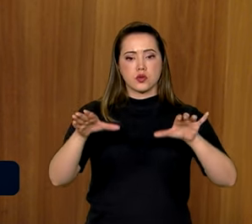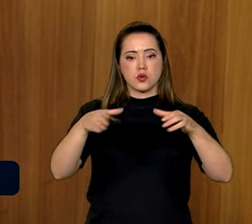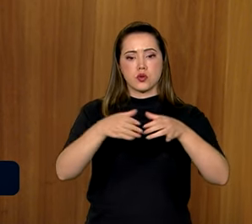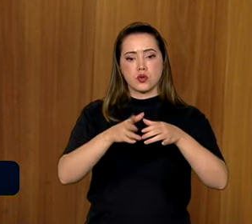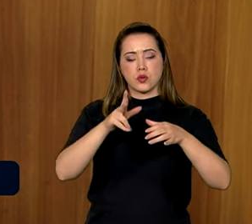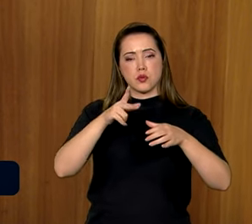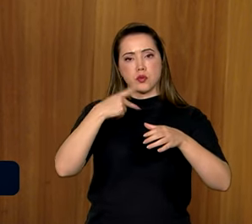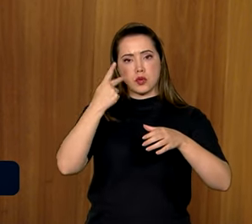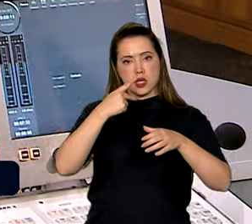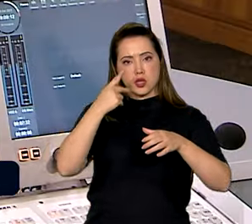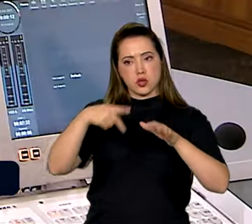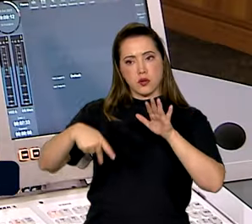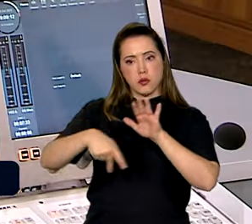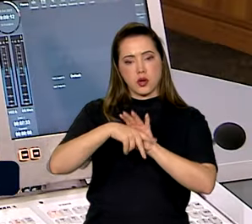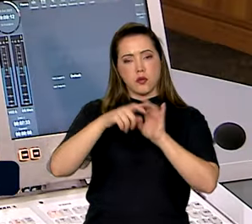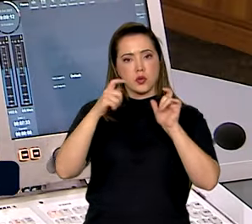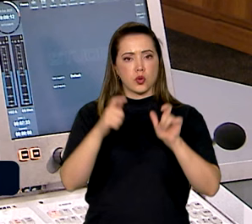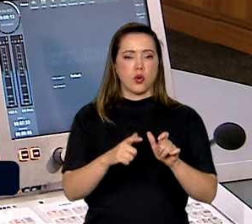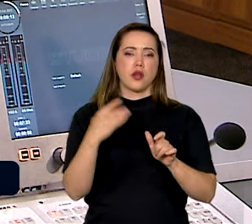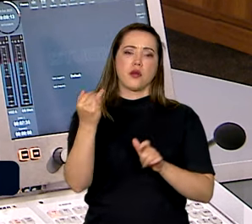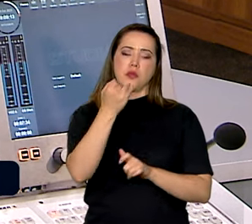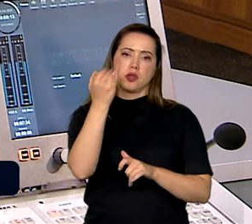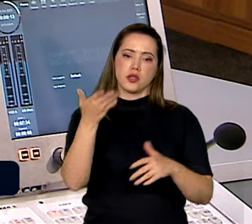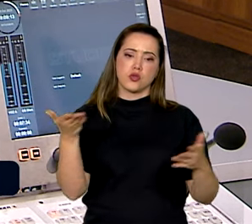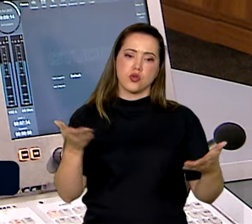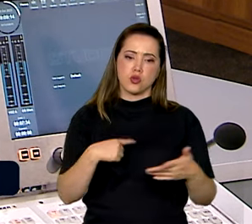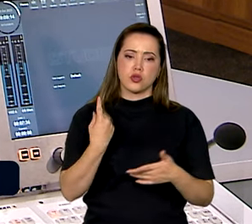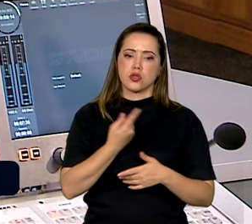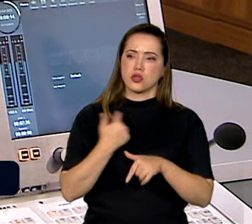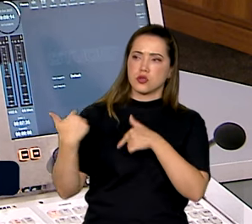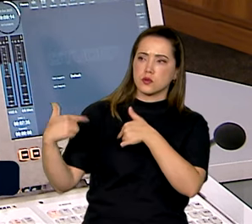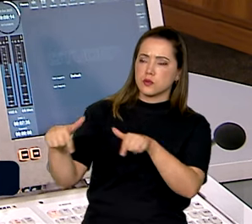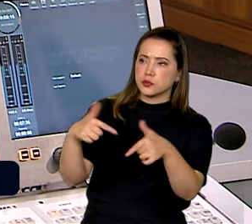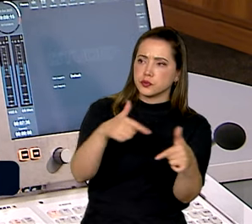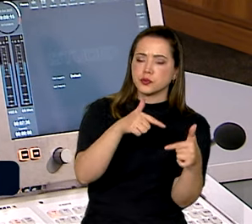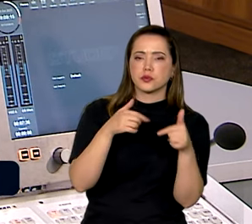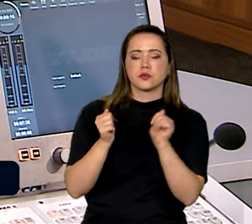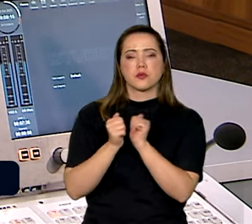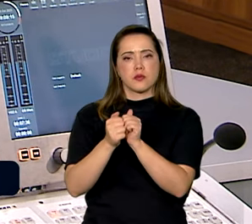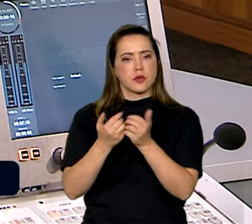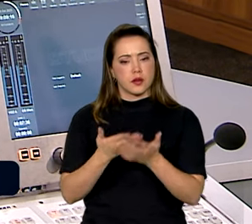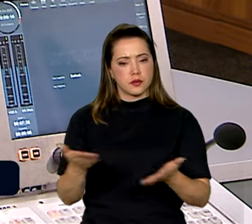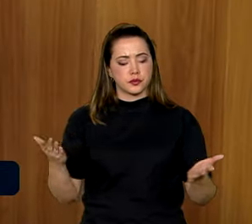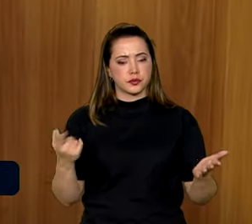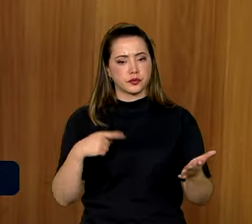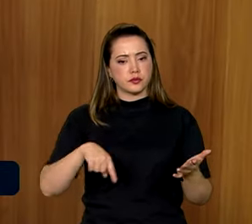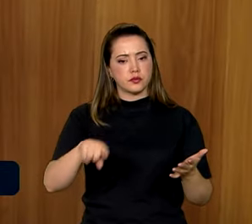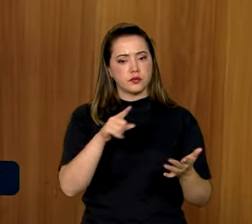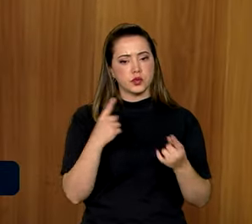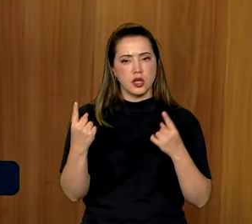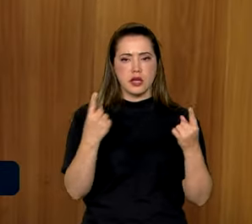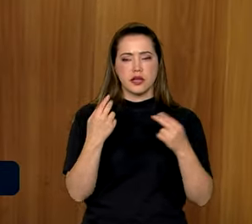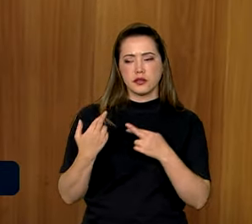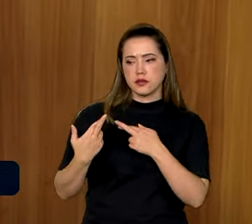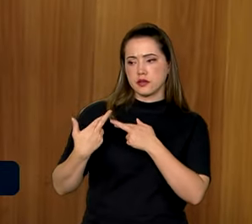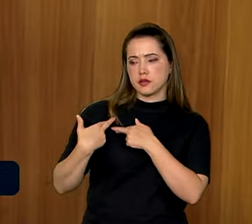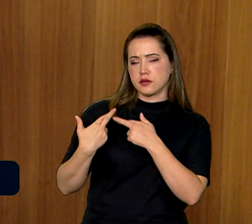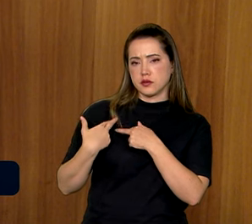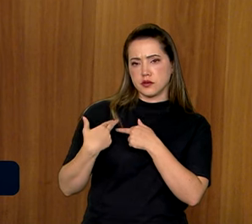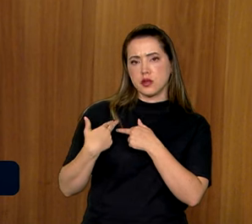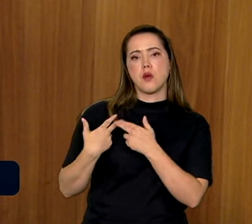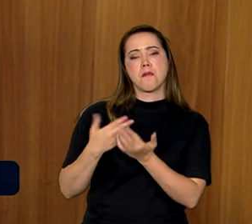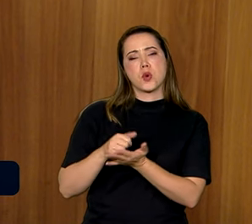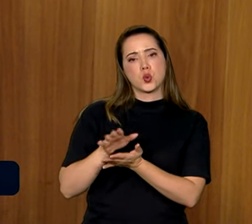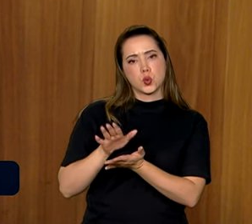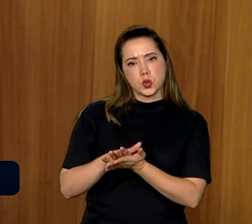locais importantes envolvidas nesses casos. Hoje ainda estamos em atuação, trabalhando, investigando cada responsabilidade, lavrando os